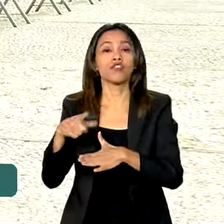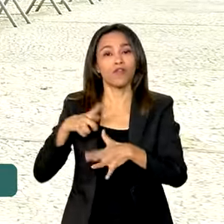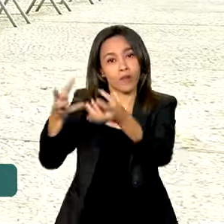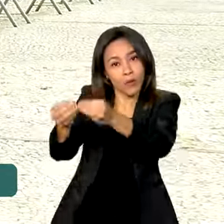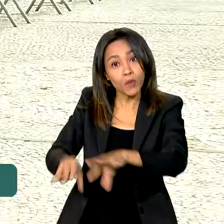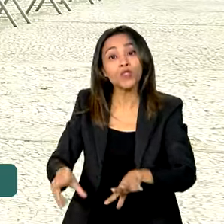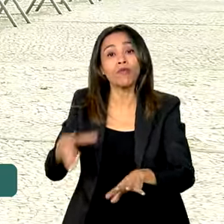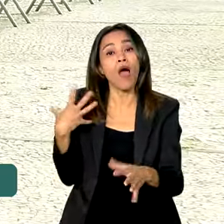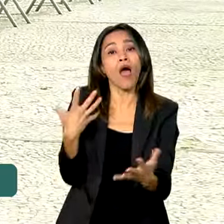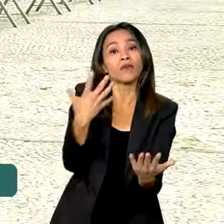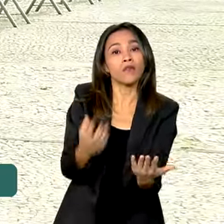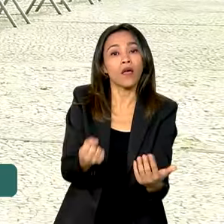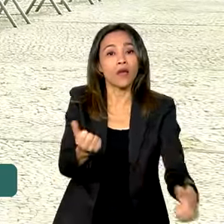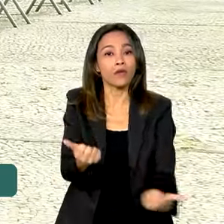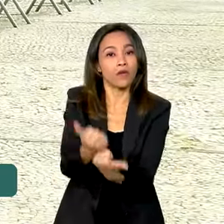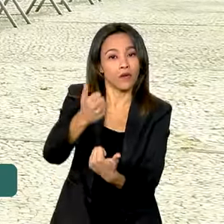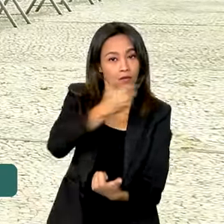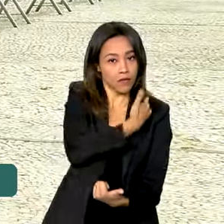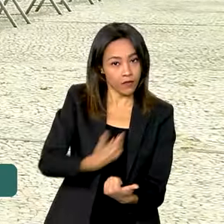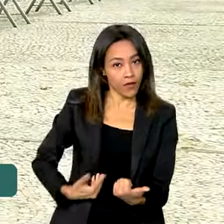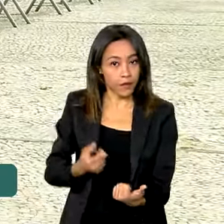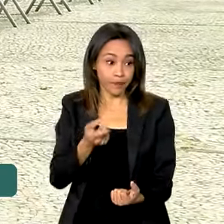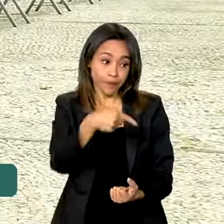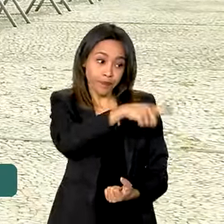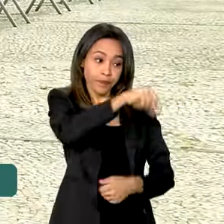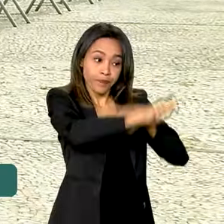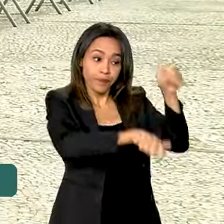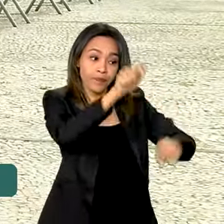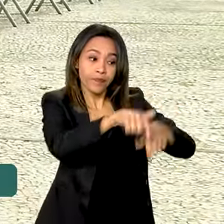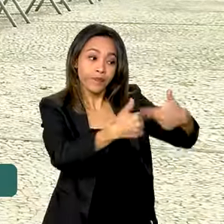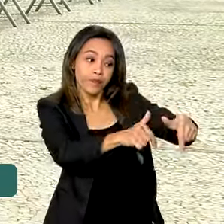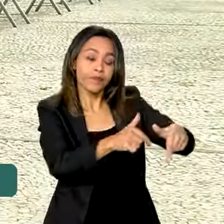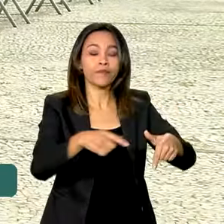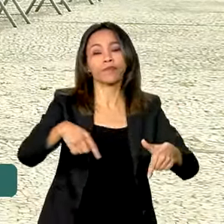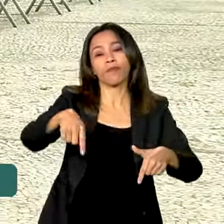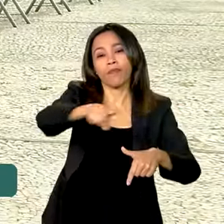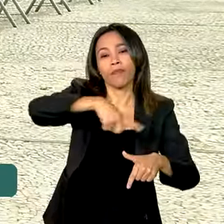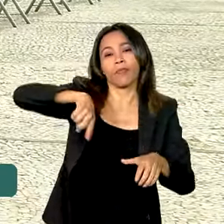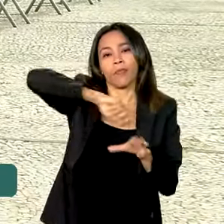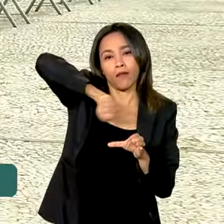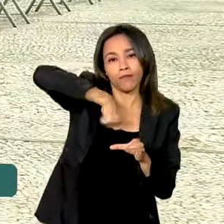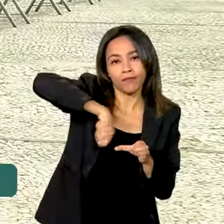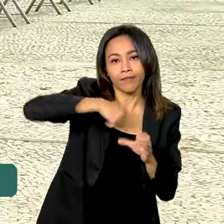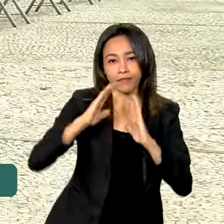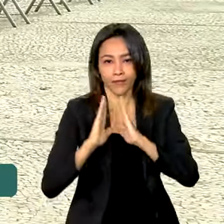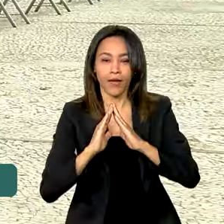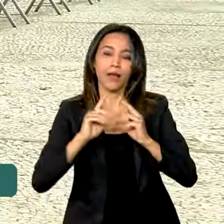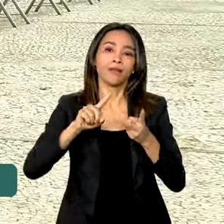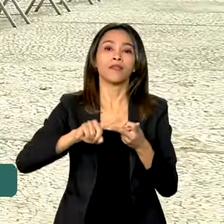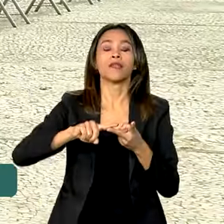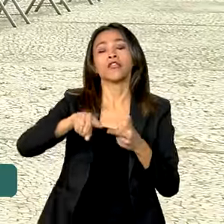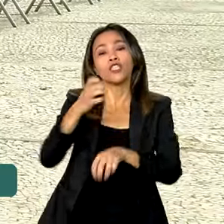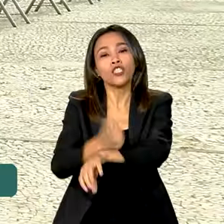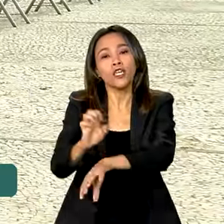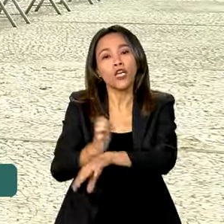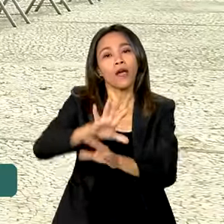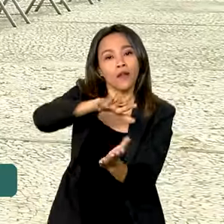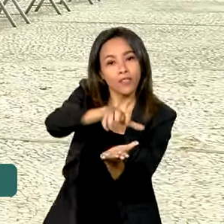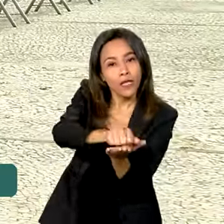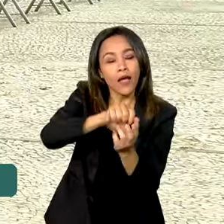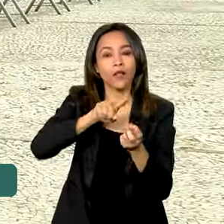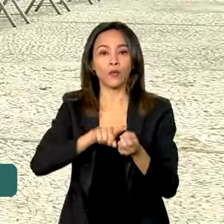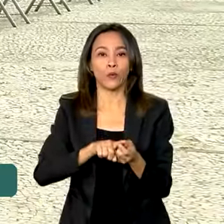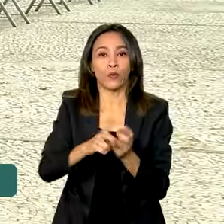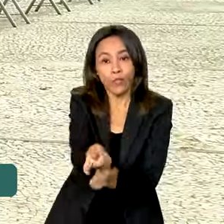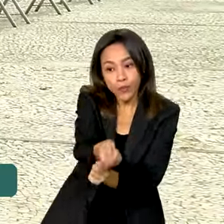programa. Com a medida, trabalhadores formais, empregados domésticos, estagiários registrados e pescadores artesanais do